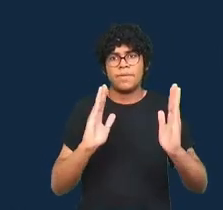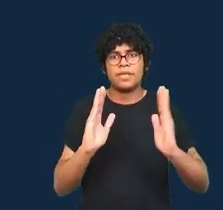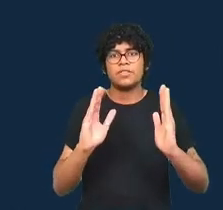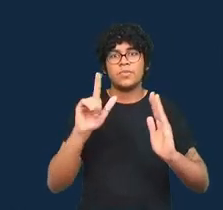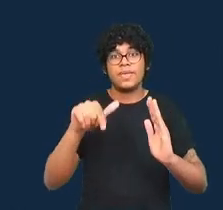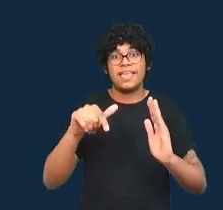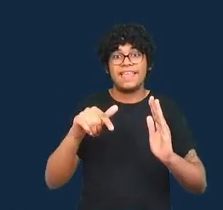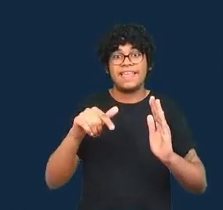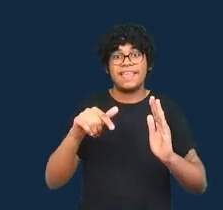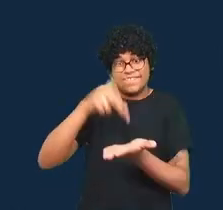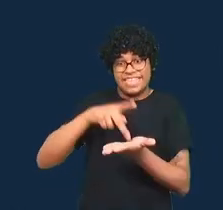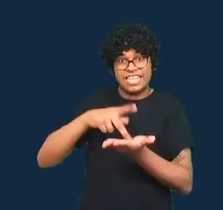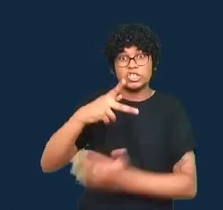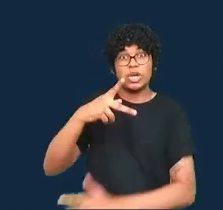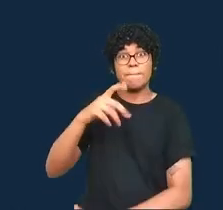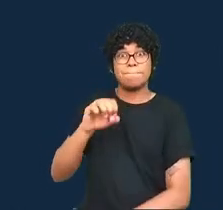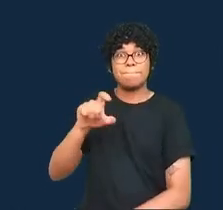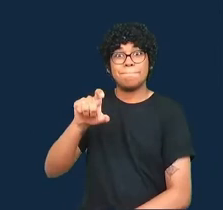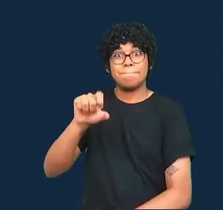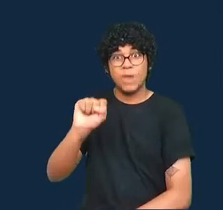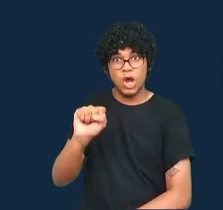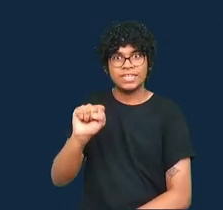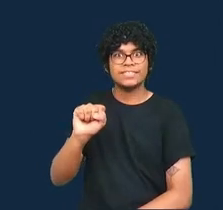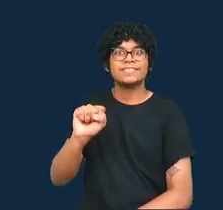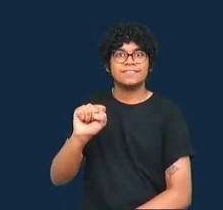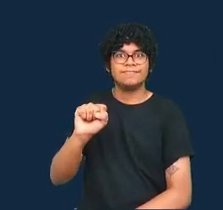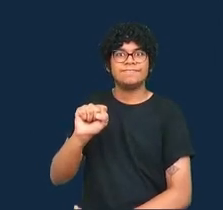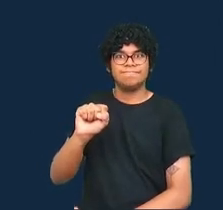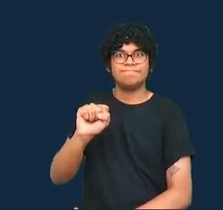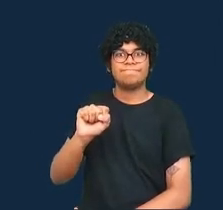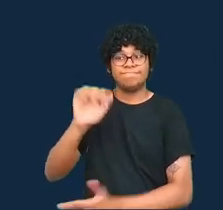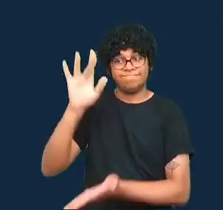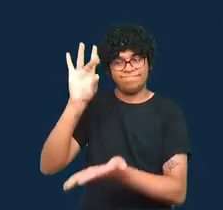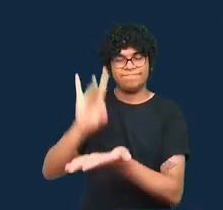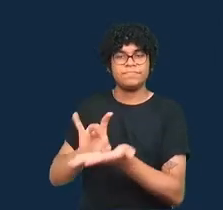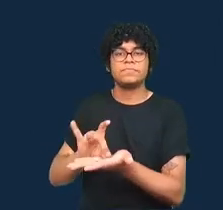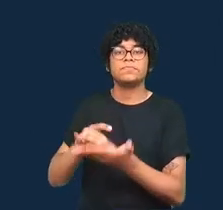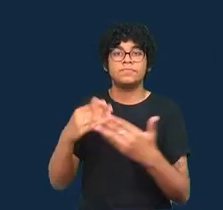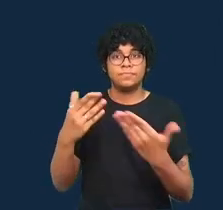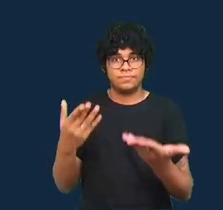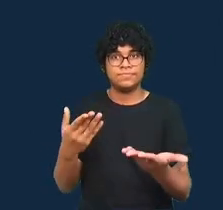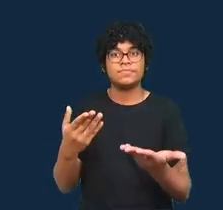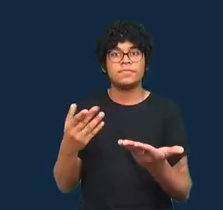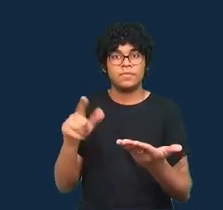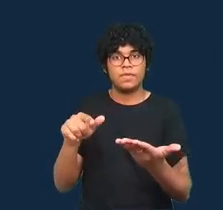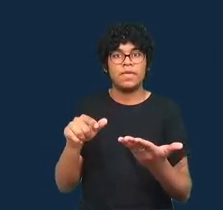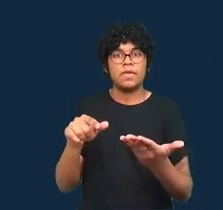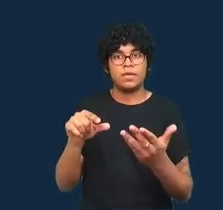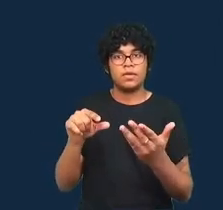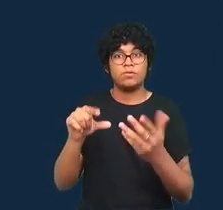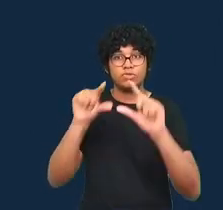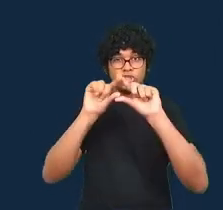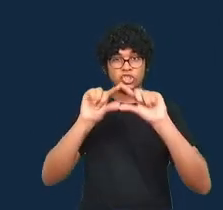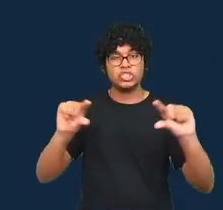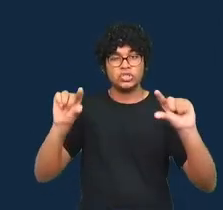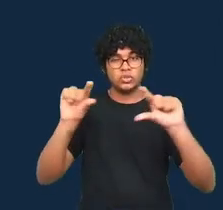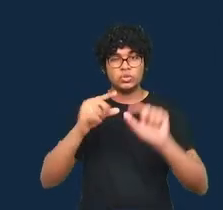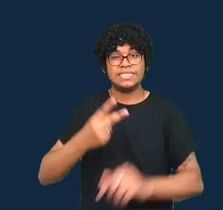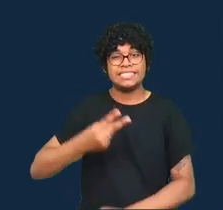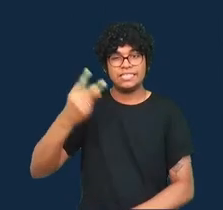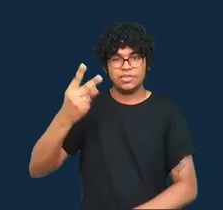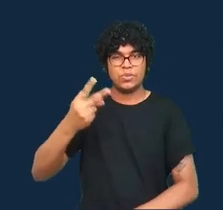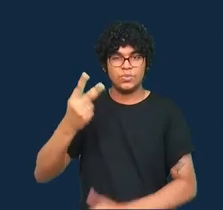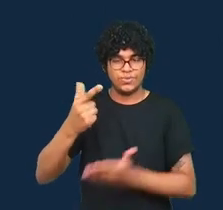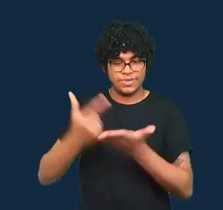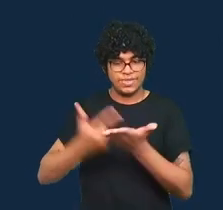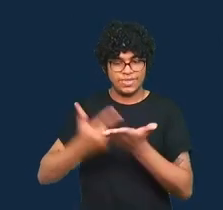-verdade ou de pós-fatos. Por isso, o subtítulo dessa segunda edição, publicada este